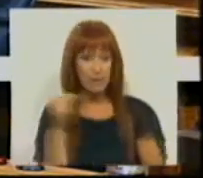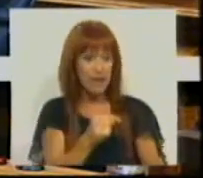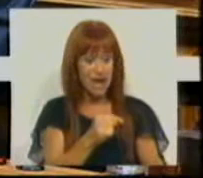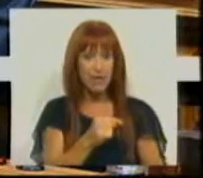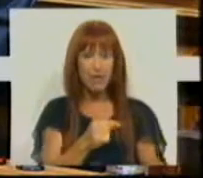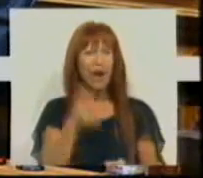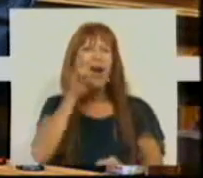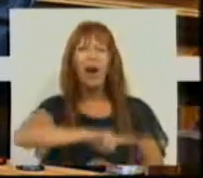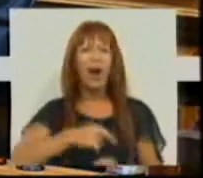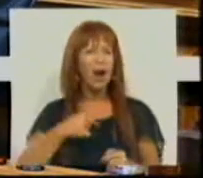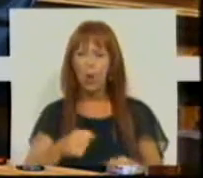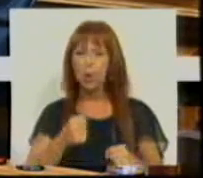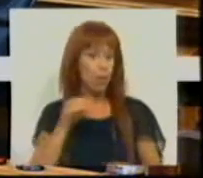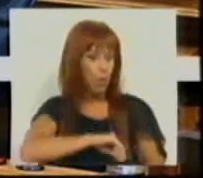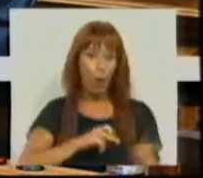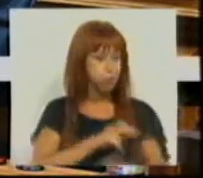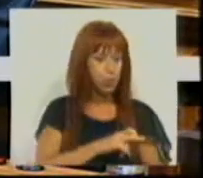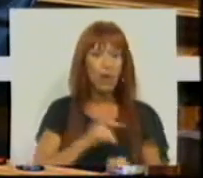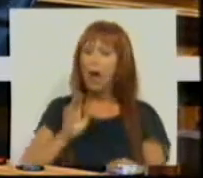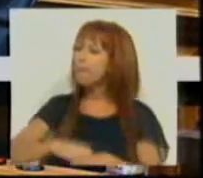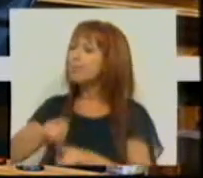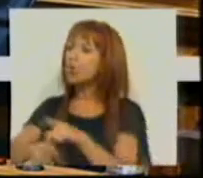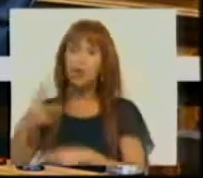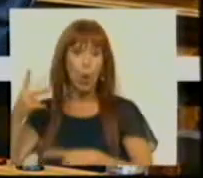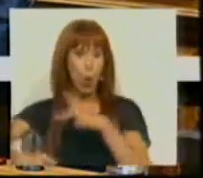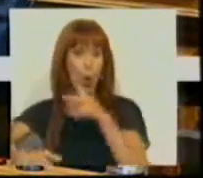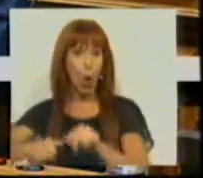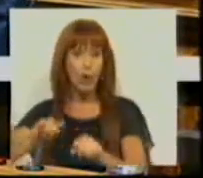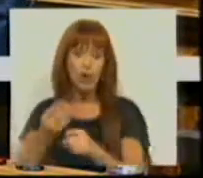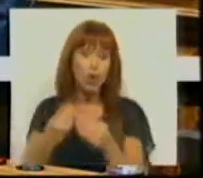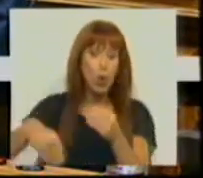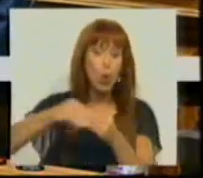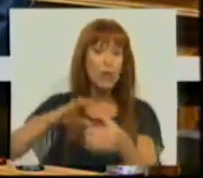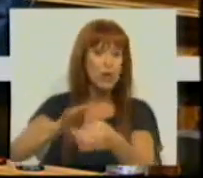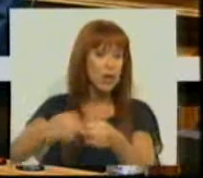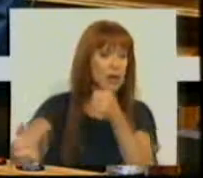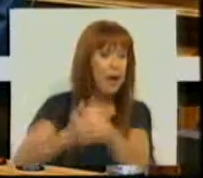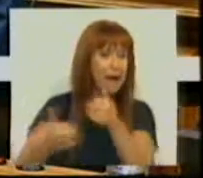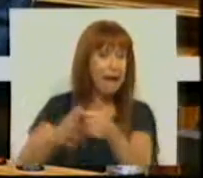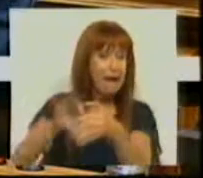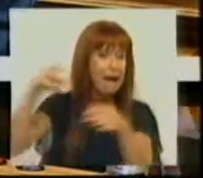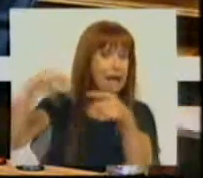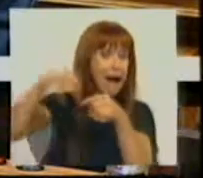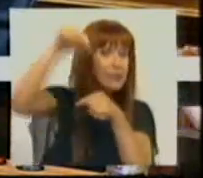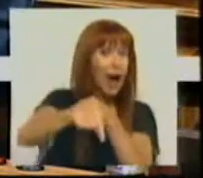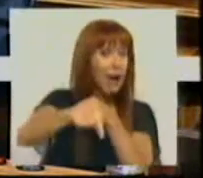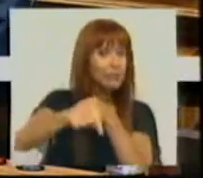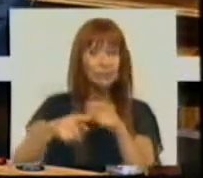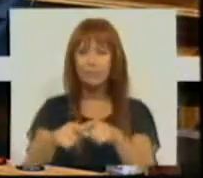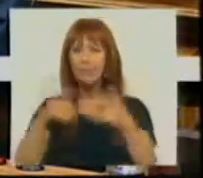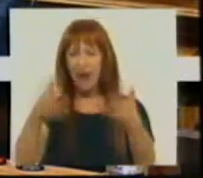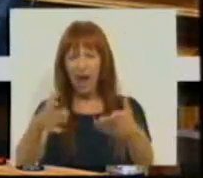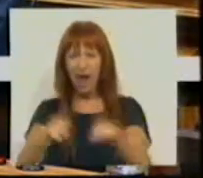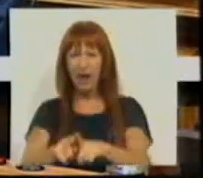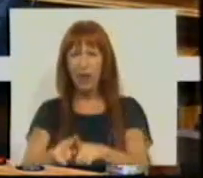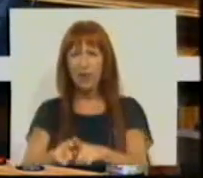quem não as congela à custa do corte do complemento solidário para idosos, que é